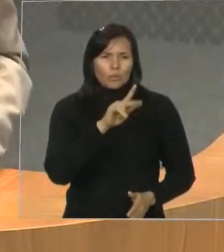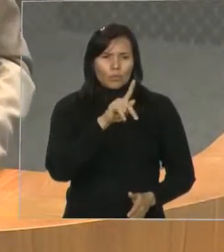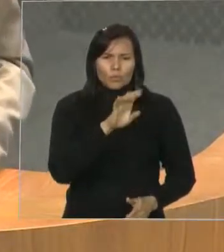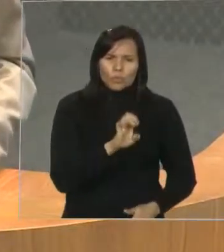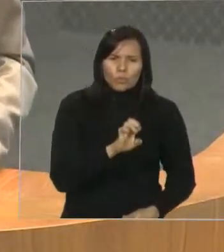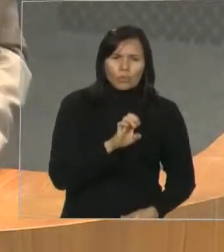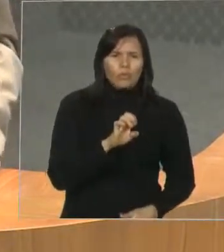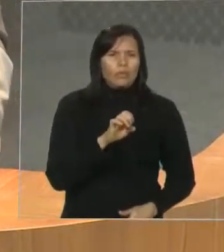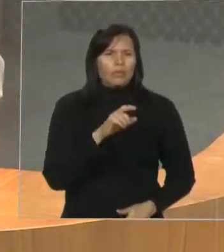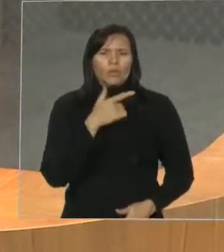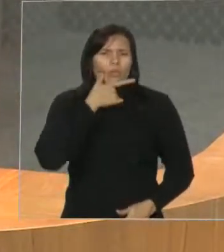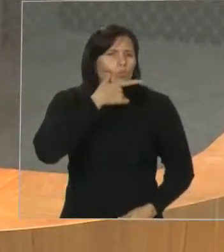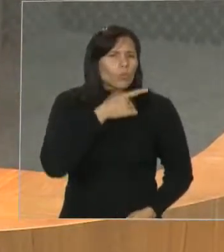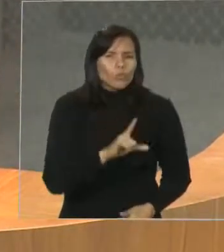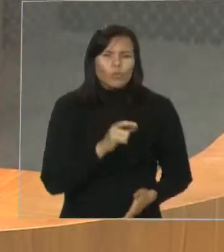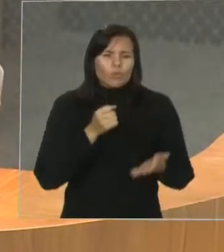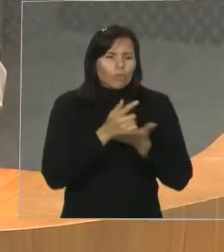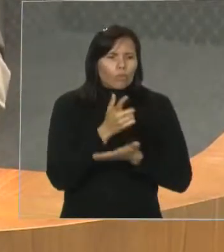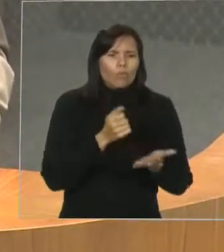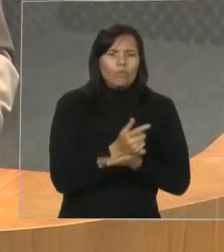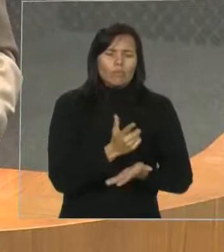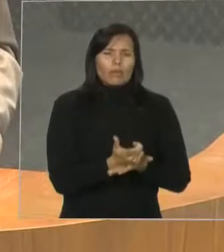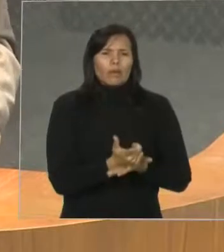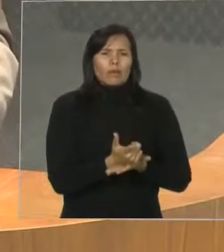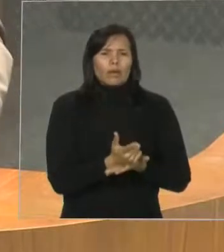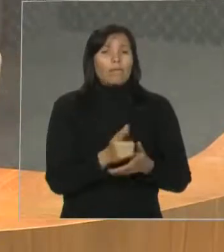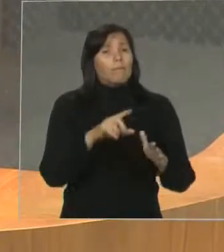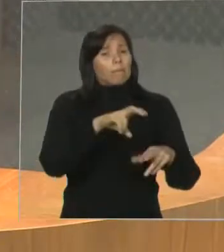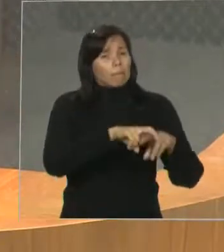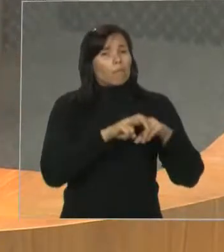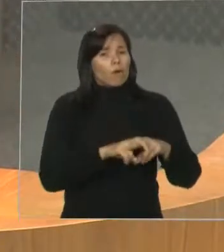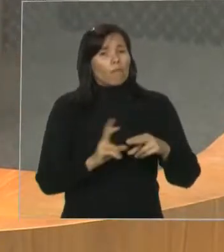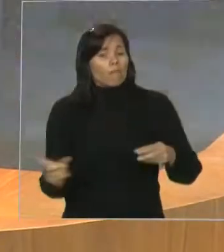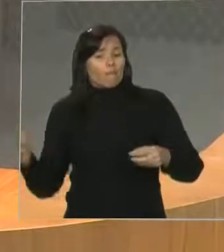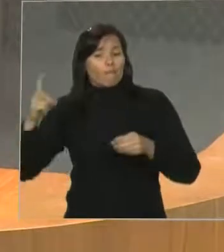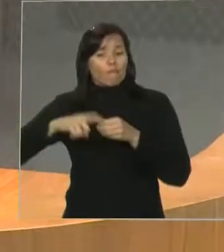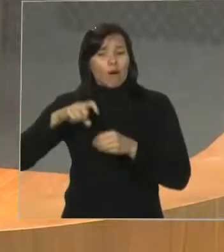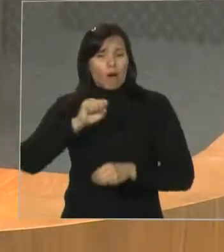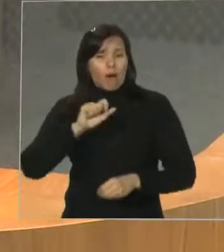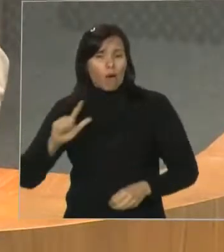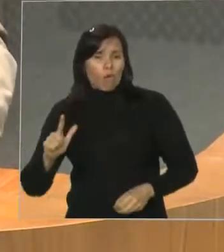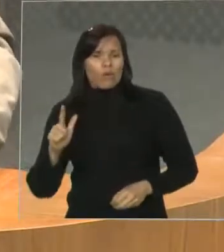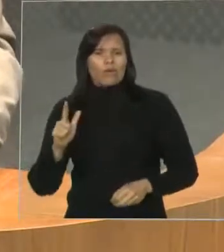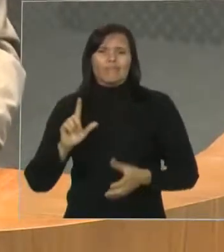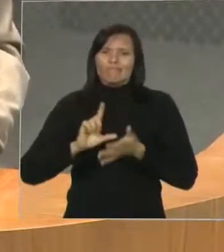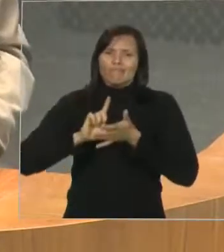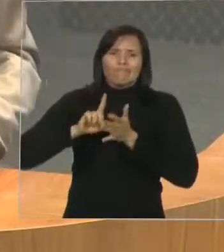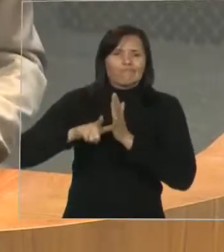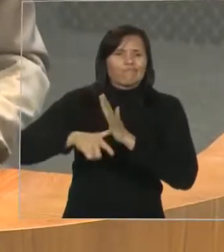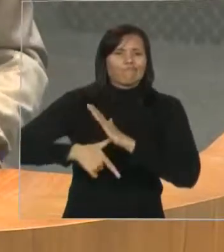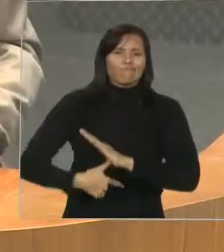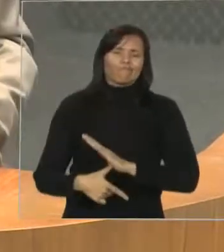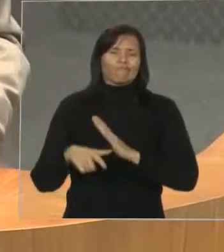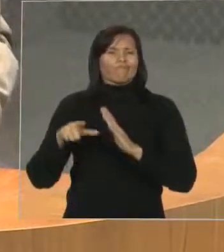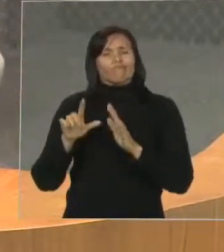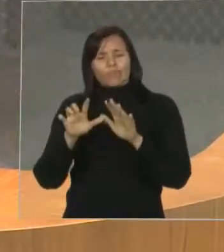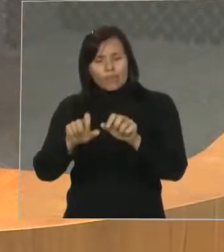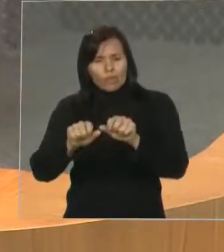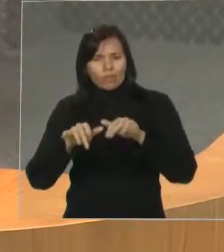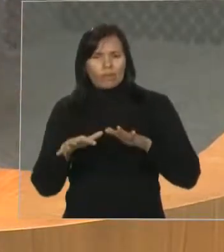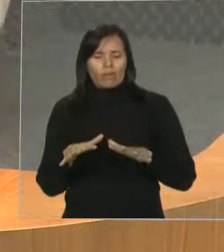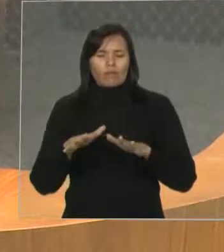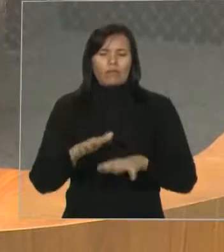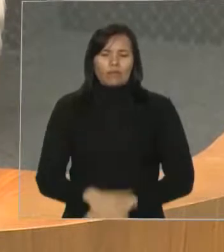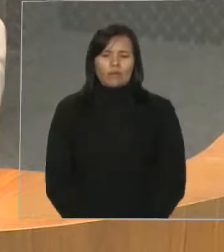povo do Maranhão e a nossa defesa é plena. Nós vamos buscar o resultado. Por isso que eu solicito ao nosso presidente, o ancho da comissão,